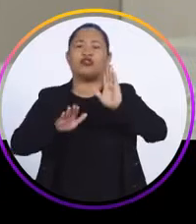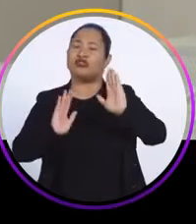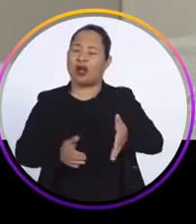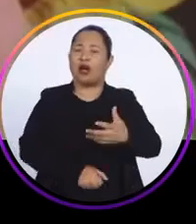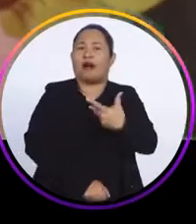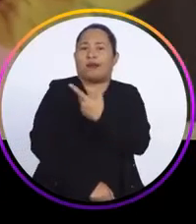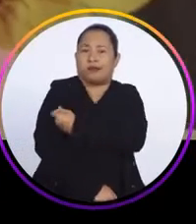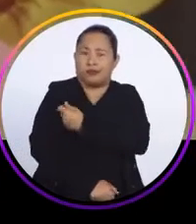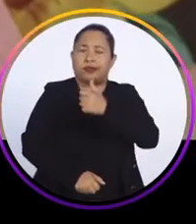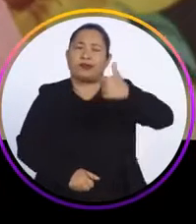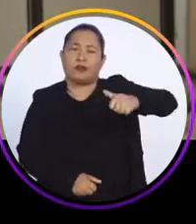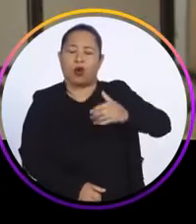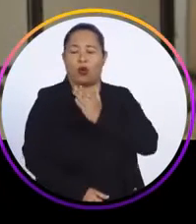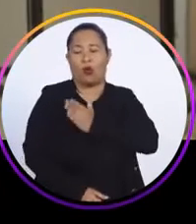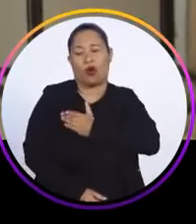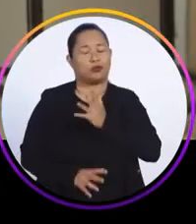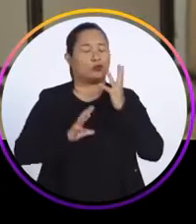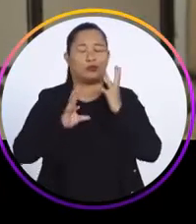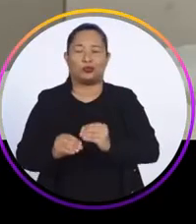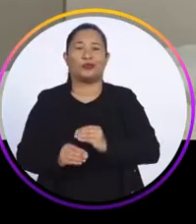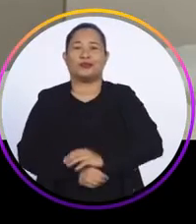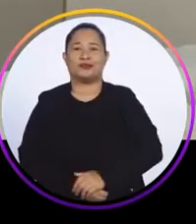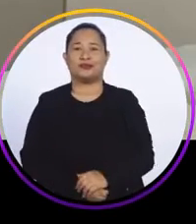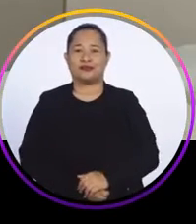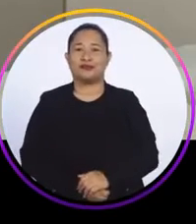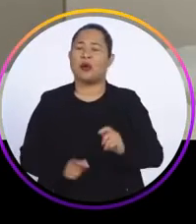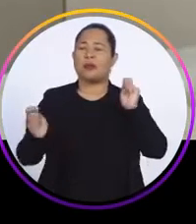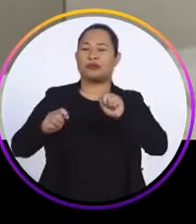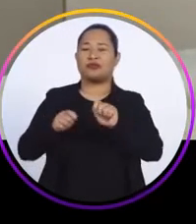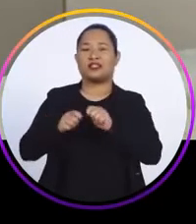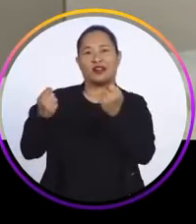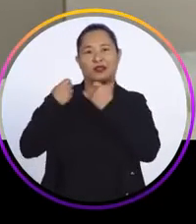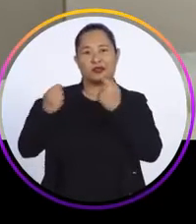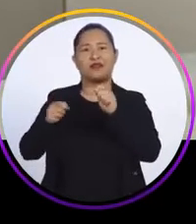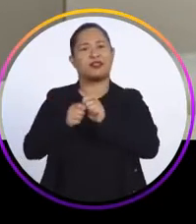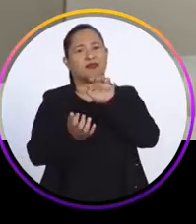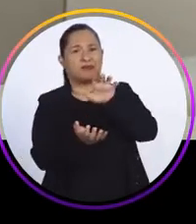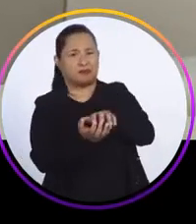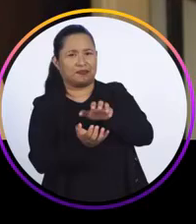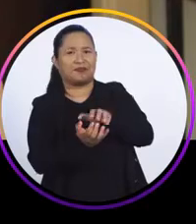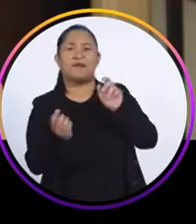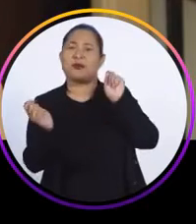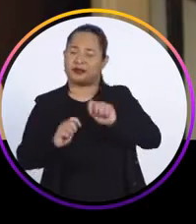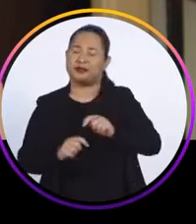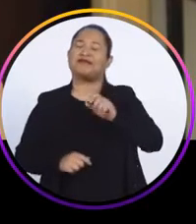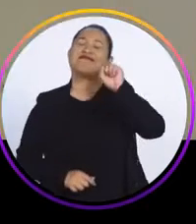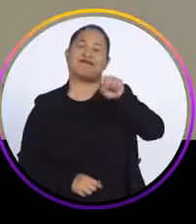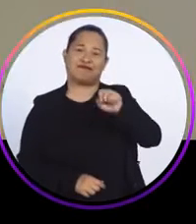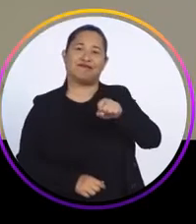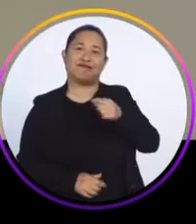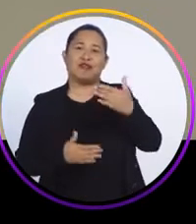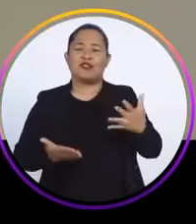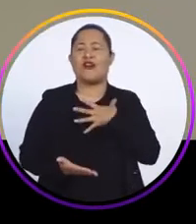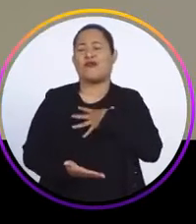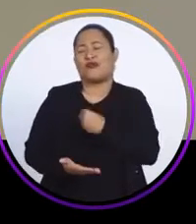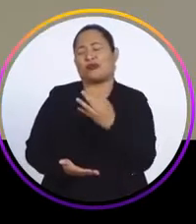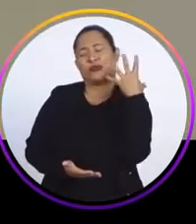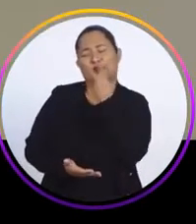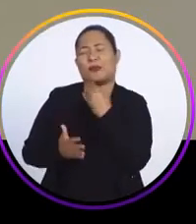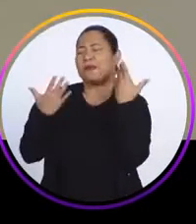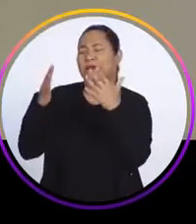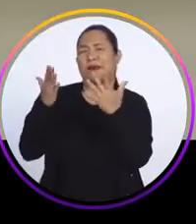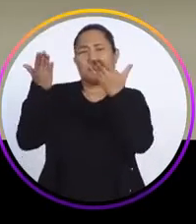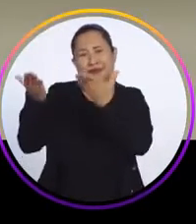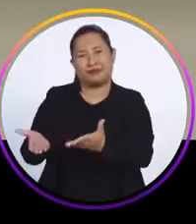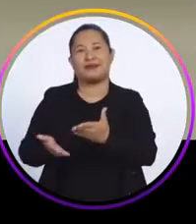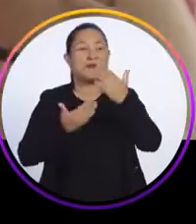Aí tomou vacina, fez exame de coração e tudo lá. Isso é possível fazer em Caruaru, é possível fazer em Pernambuco também, né? É, sim. Tua pequena tá muito linda,